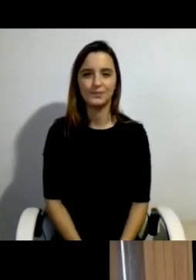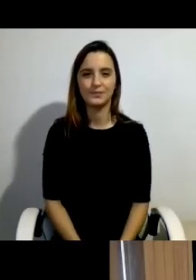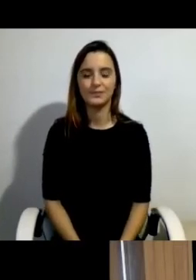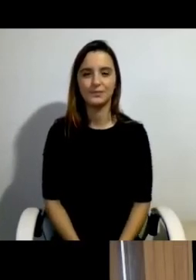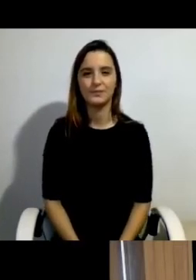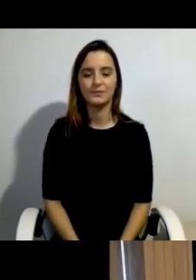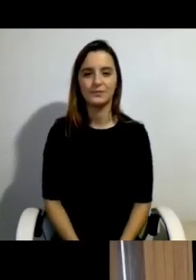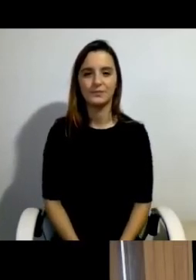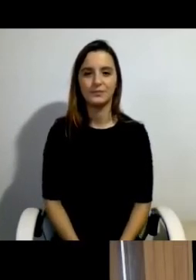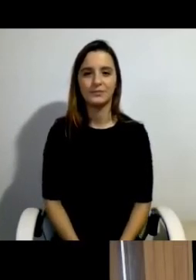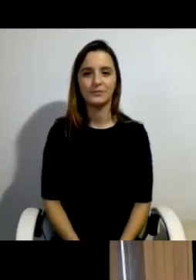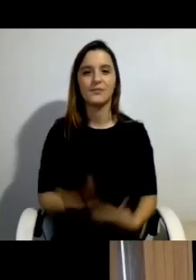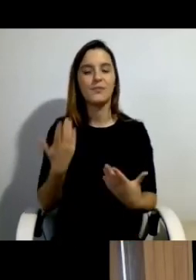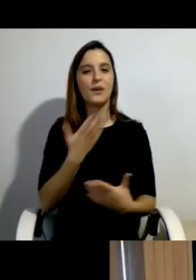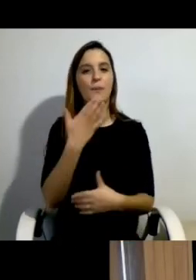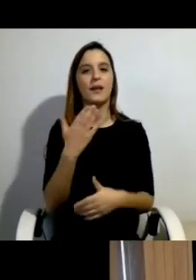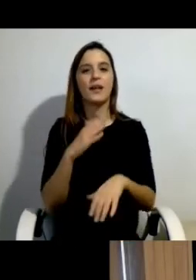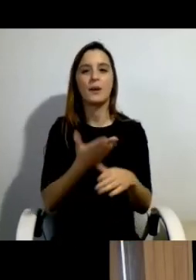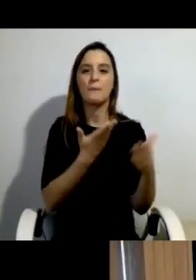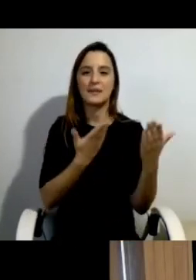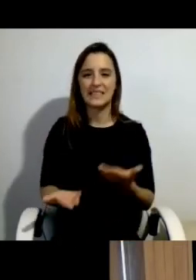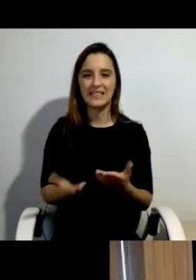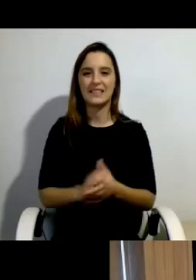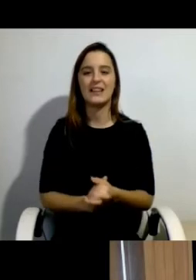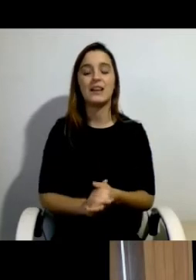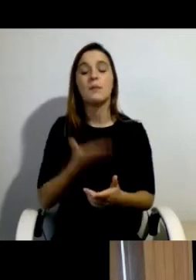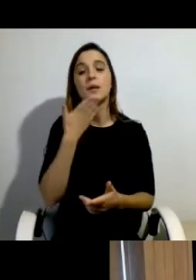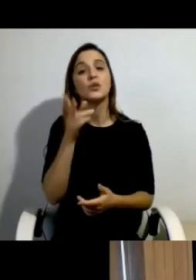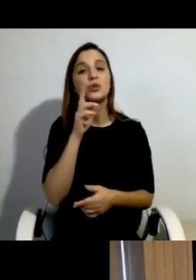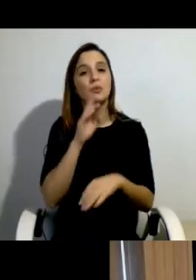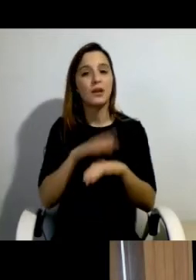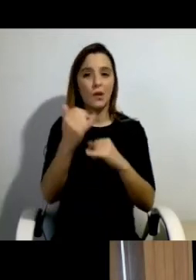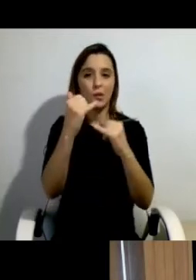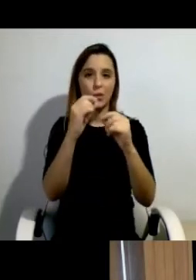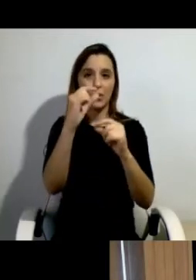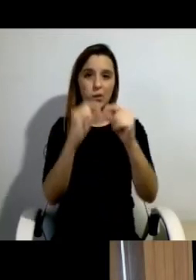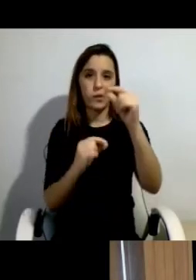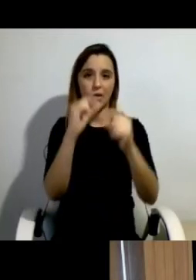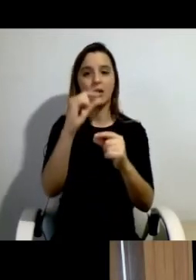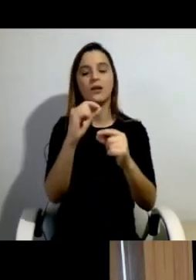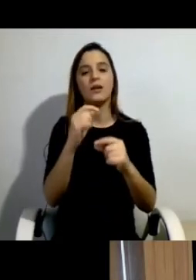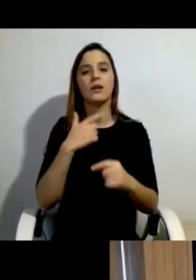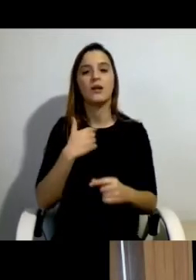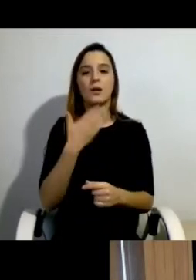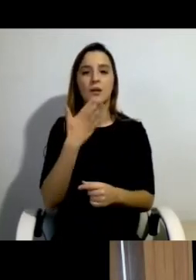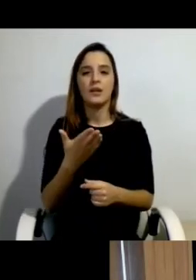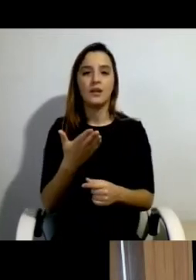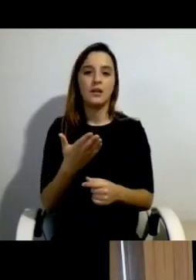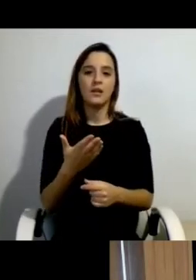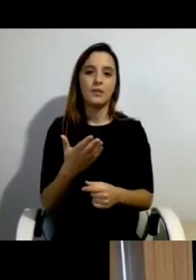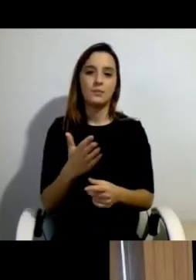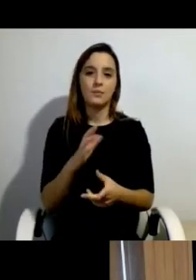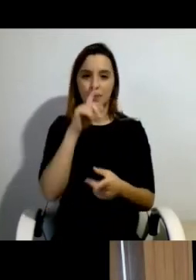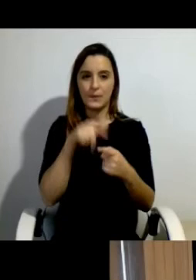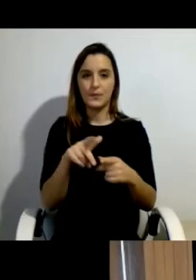Obrigada pela apresentação, primo, desculpa aqui pela troca. Eu vou despedir para não encontrar quando for o tempo, porque eu tenho aqui